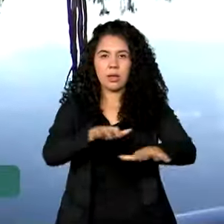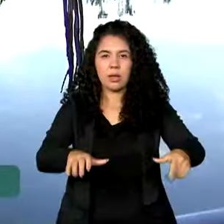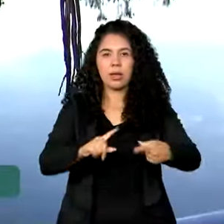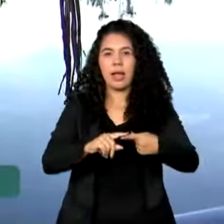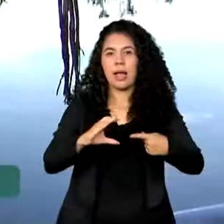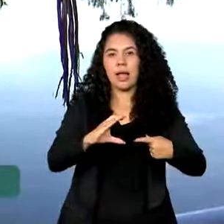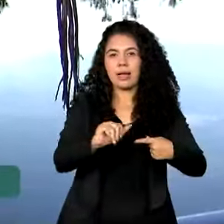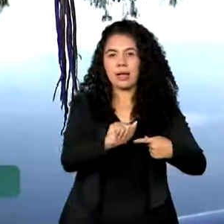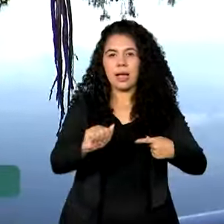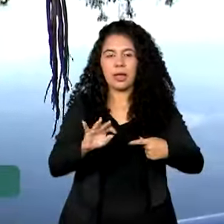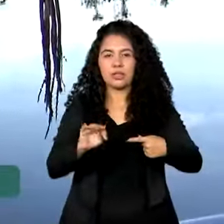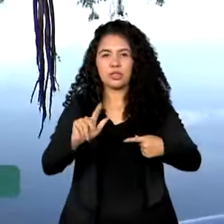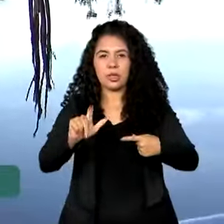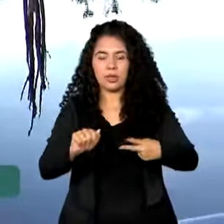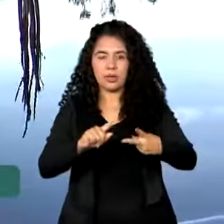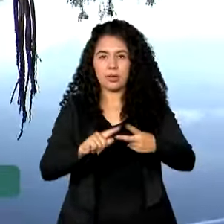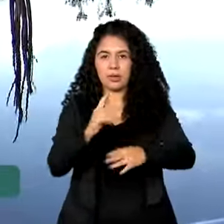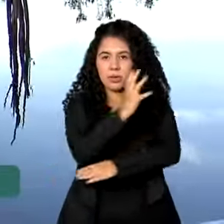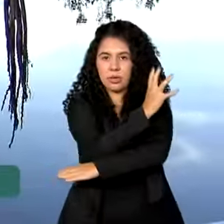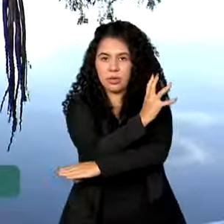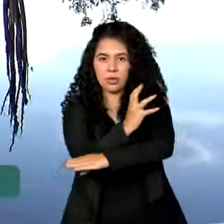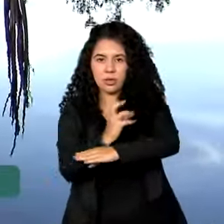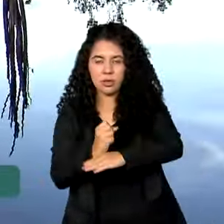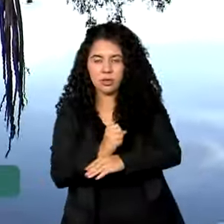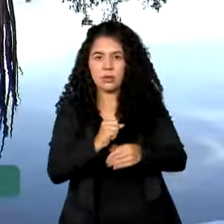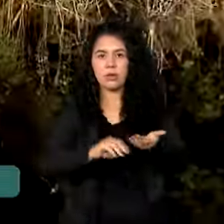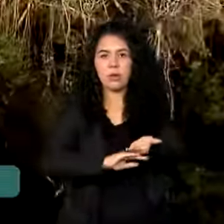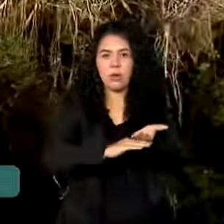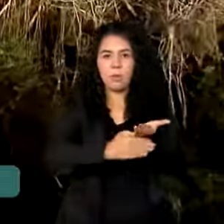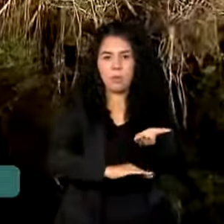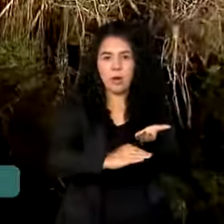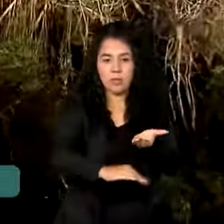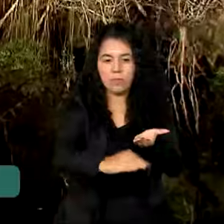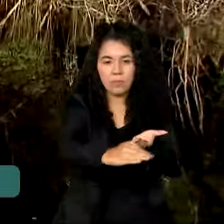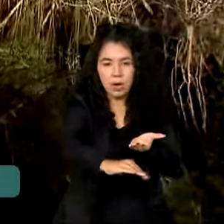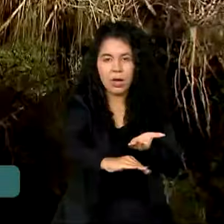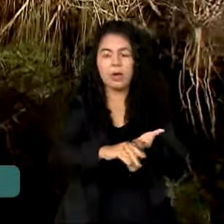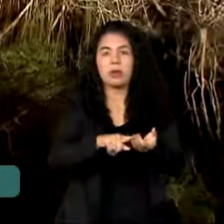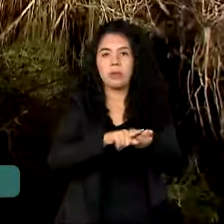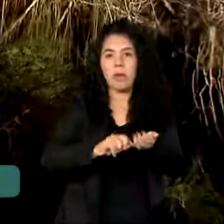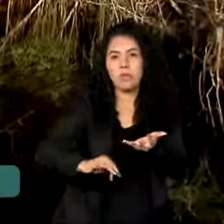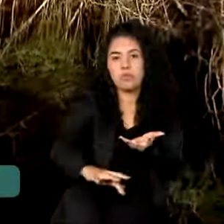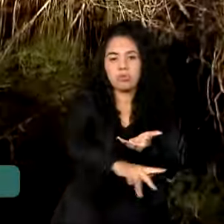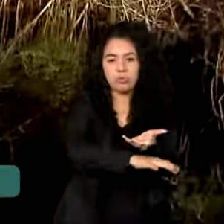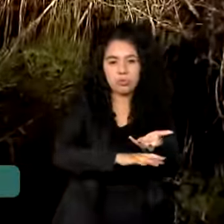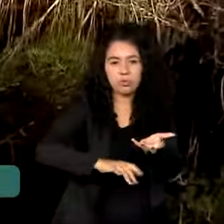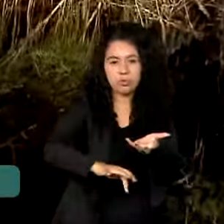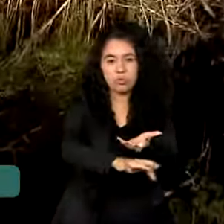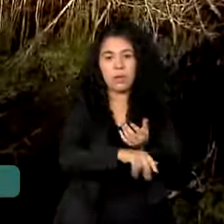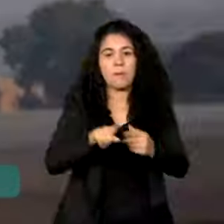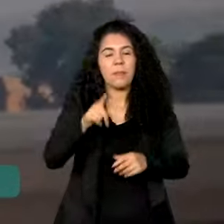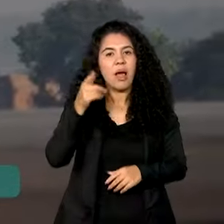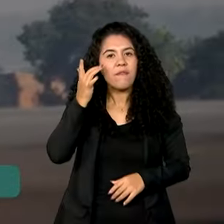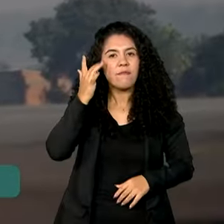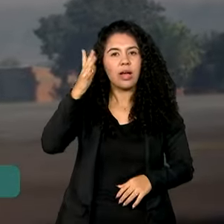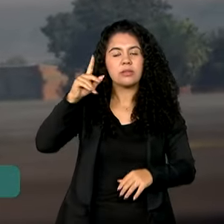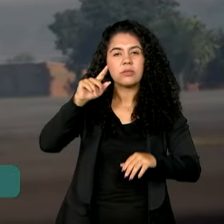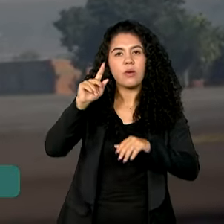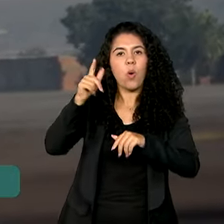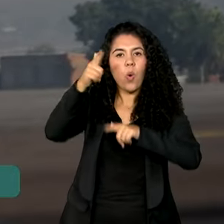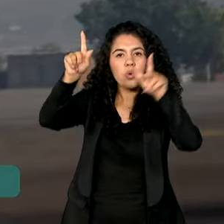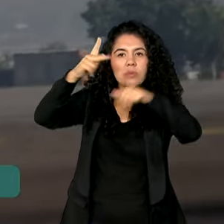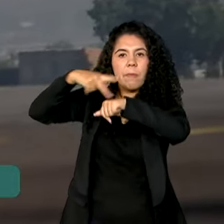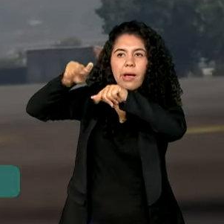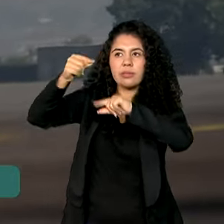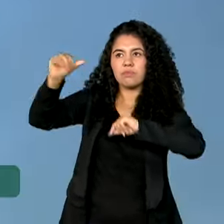Cerrado, Mata Atlântica, Pampa e Pantanal. Isso deve facilitar a doação de dinheiro estrangeiro. Já os recursos